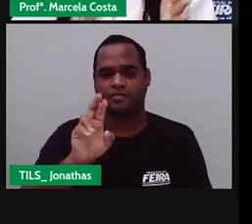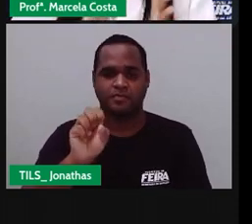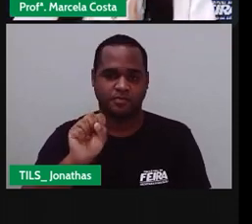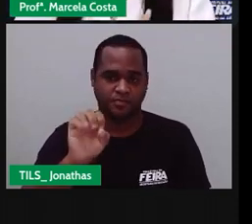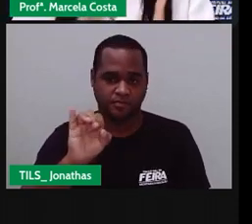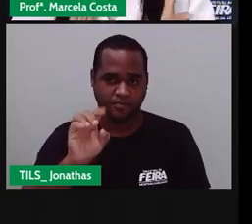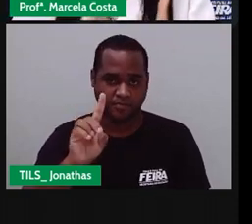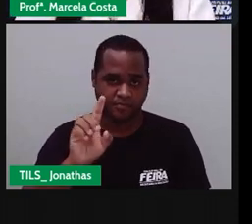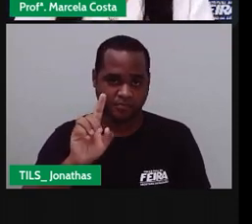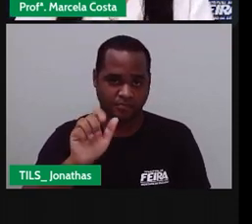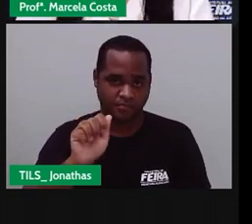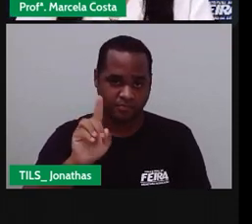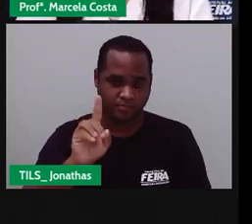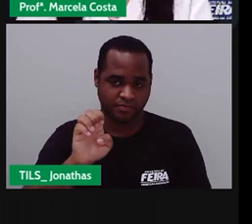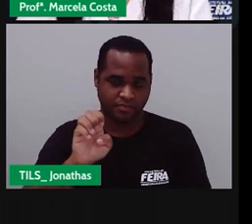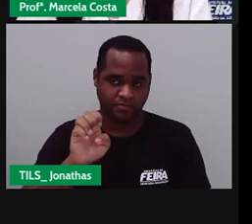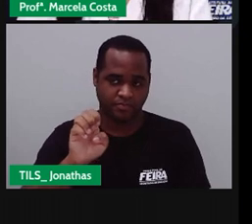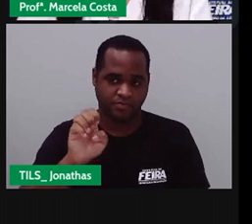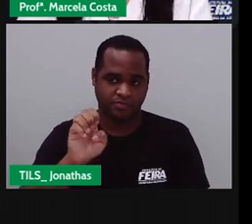Diversidade Diversidade